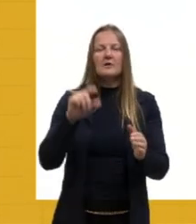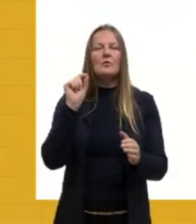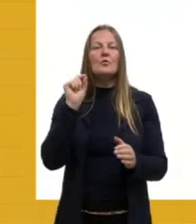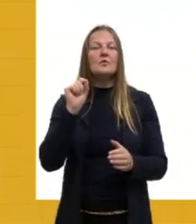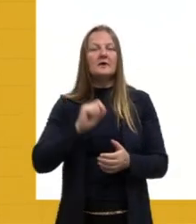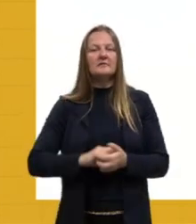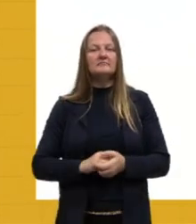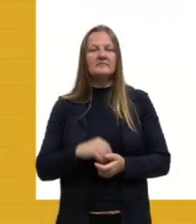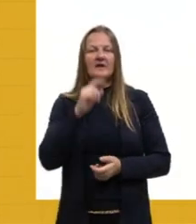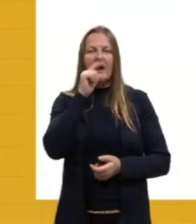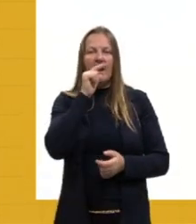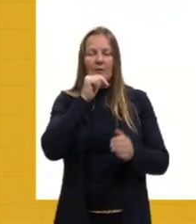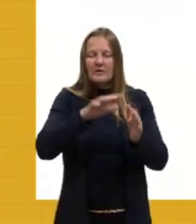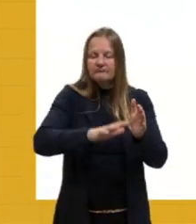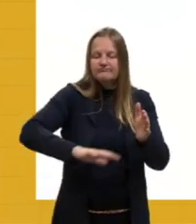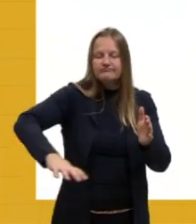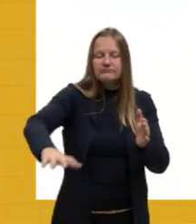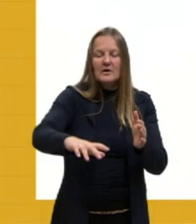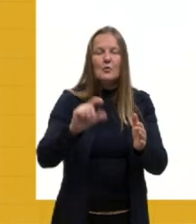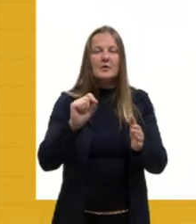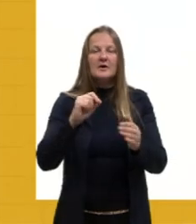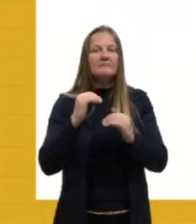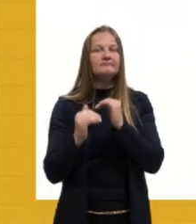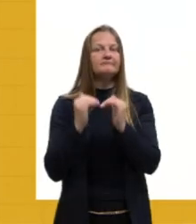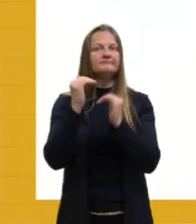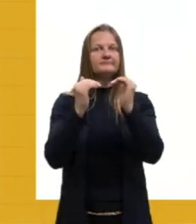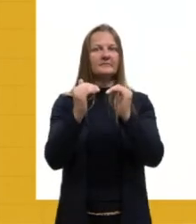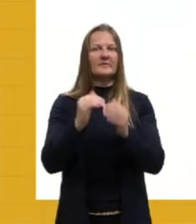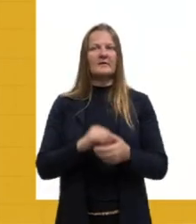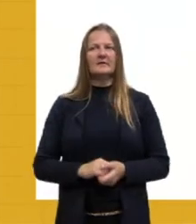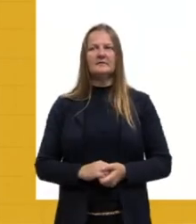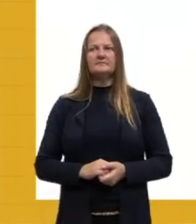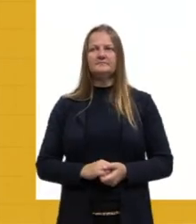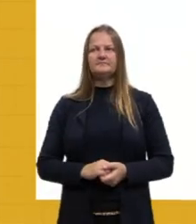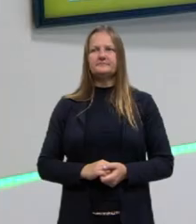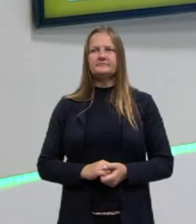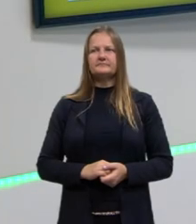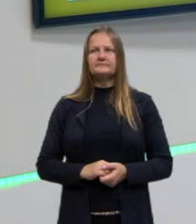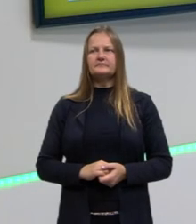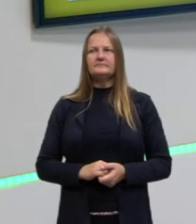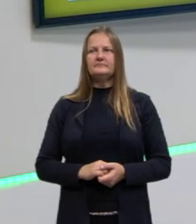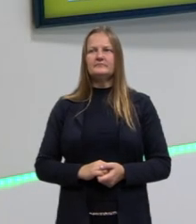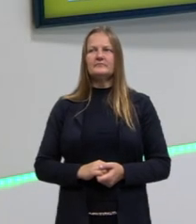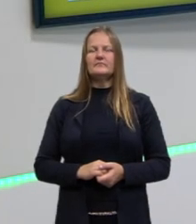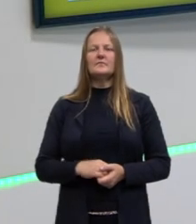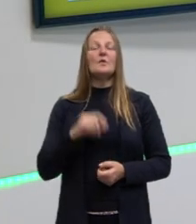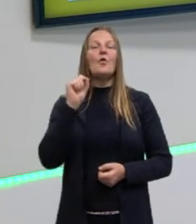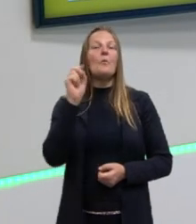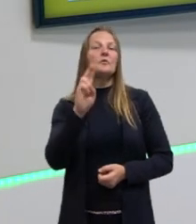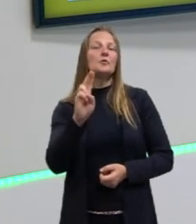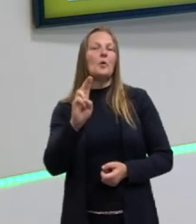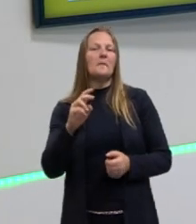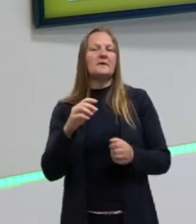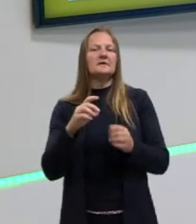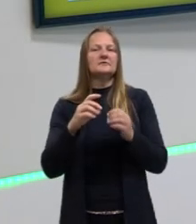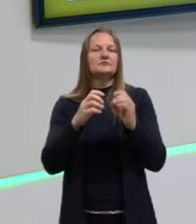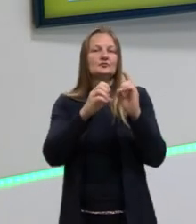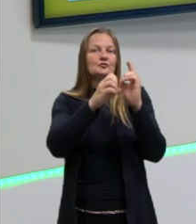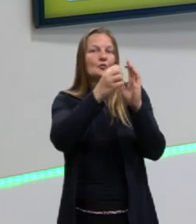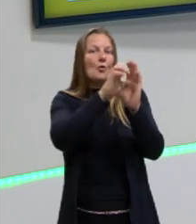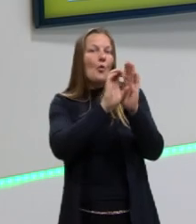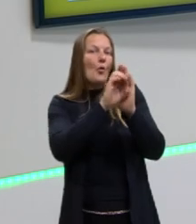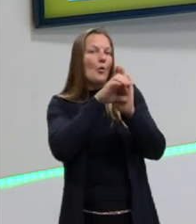processo de quê? É um baita processo, né? Que ele está passando. Mas como se chama, então, esse processo?